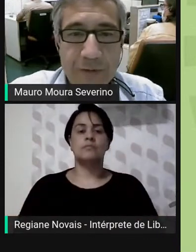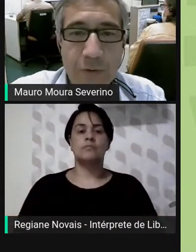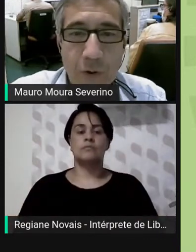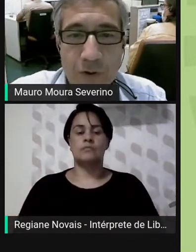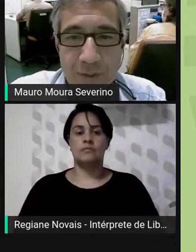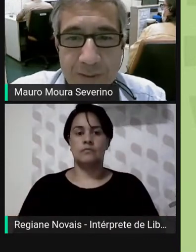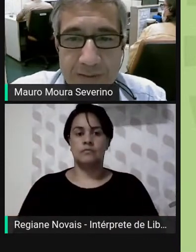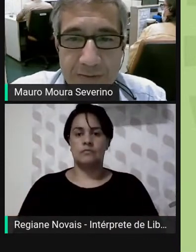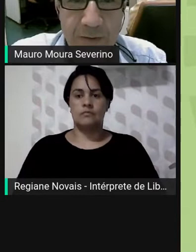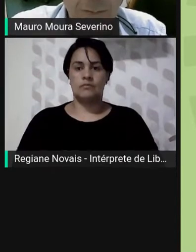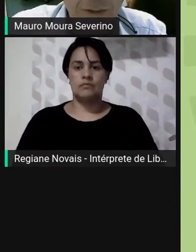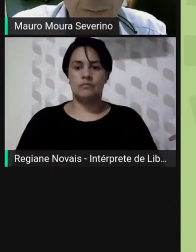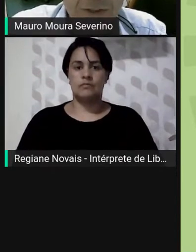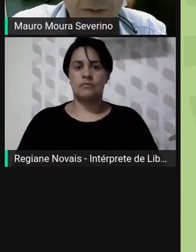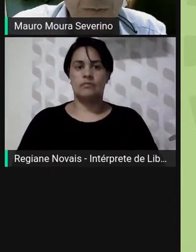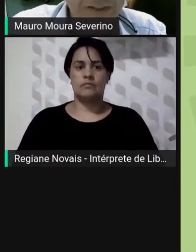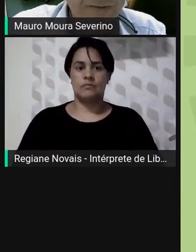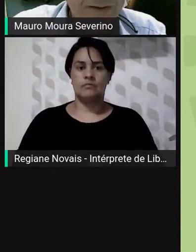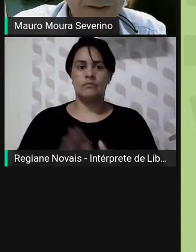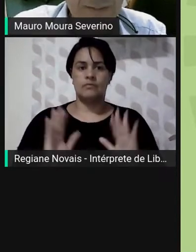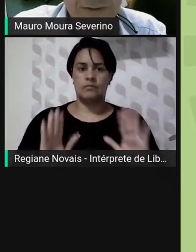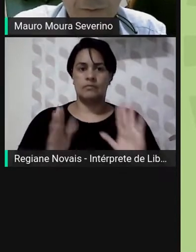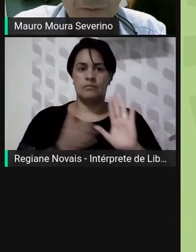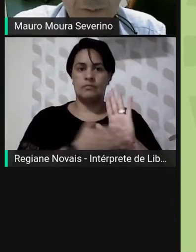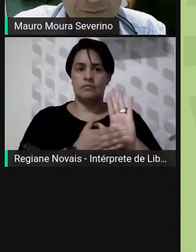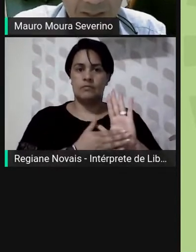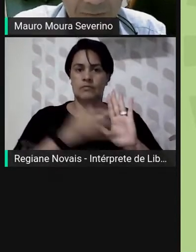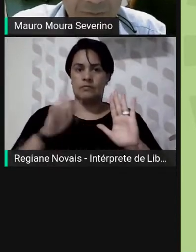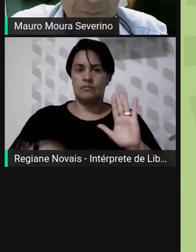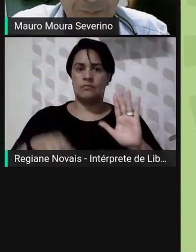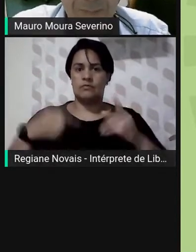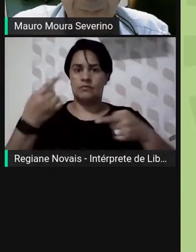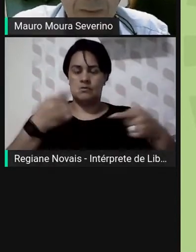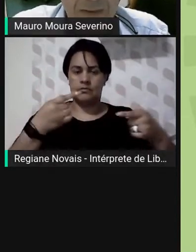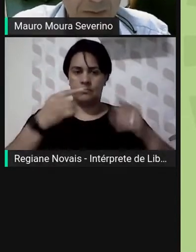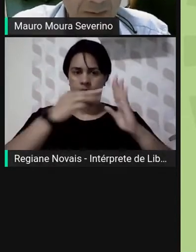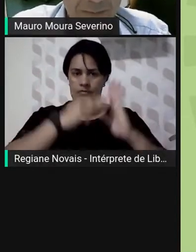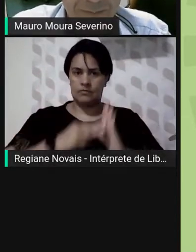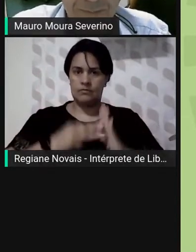Proposta Metodológica para adesão ao Programa de Resultados da Câmara dos Deputados.